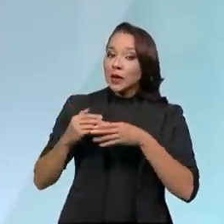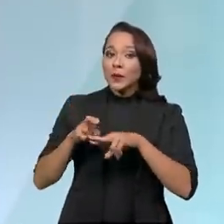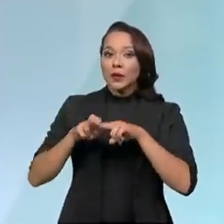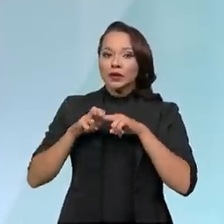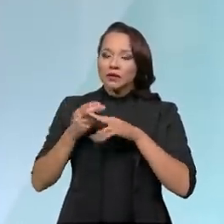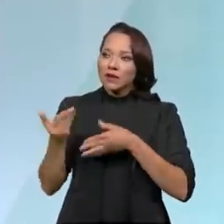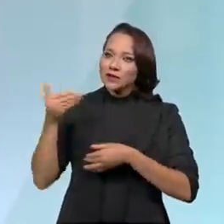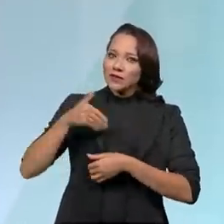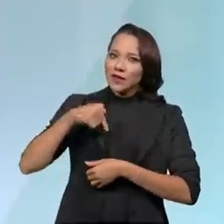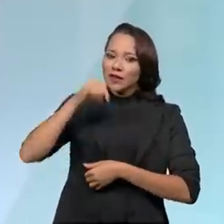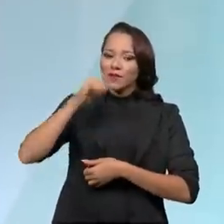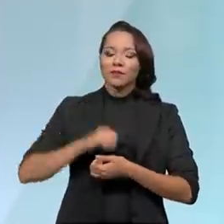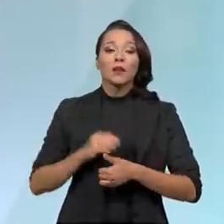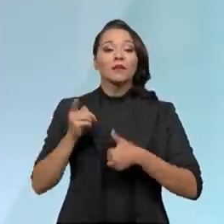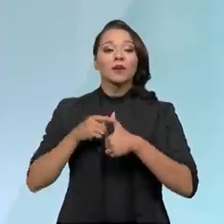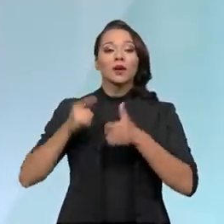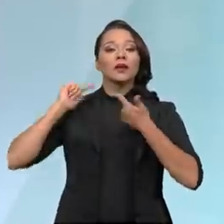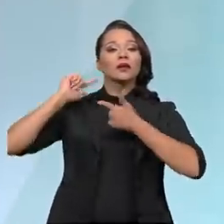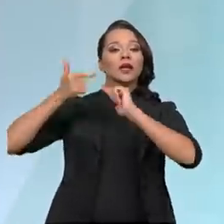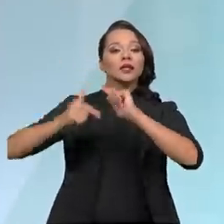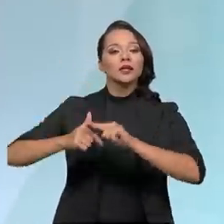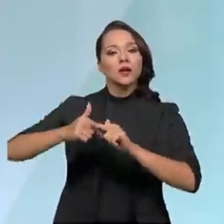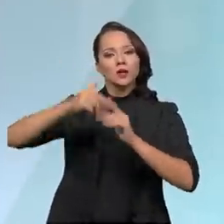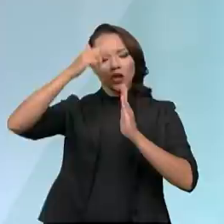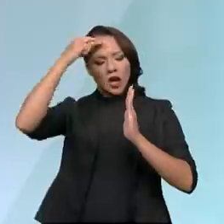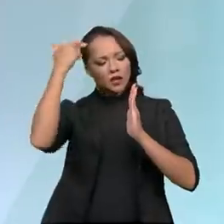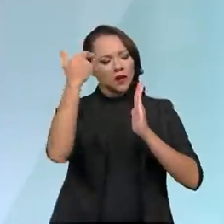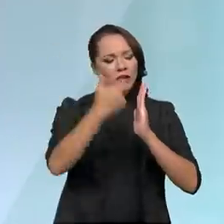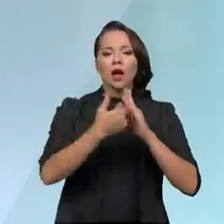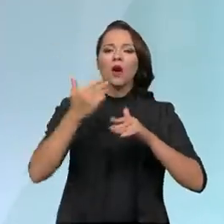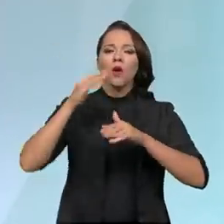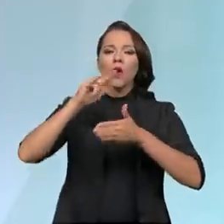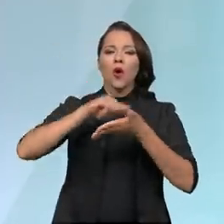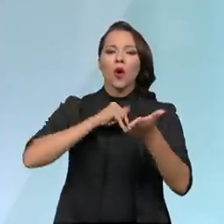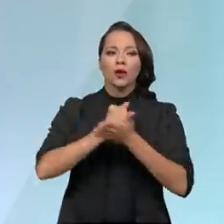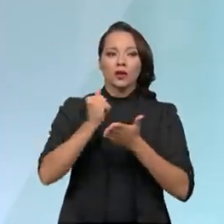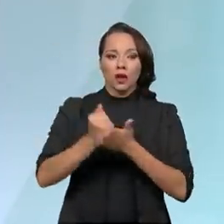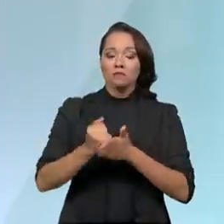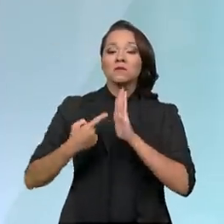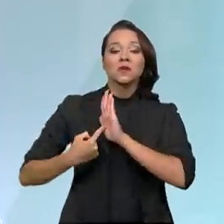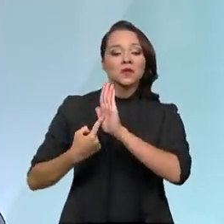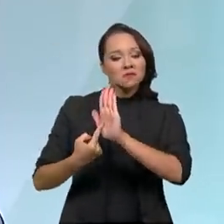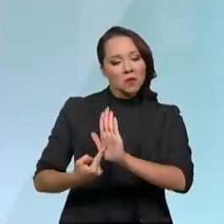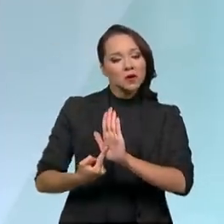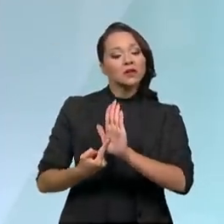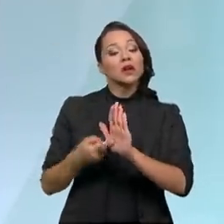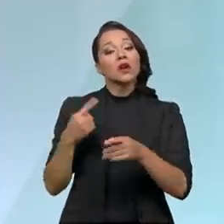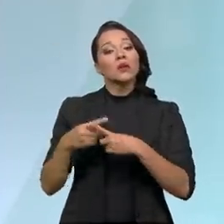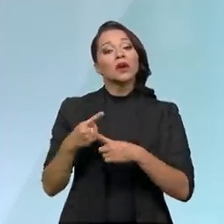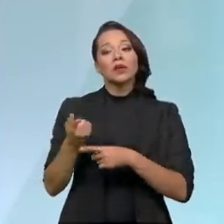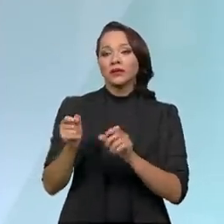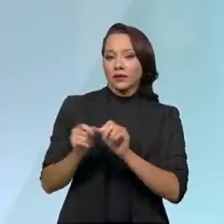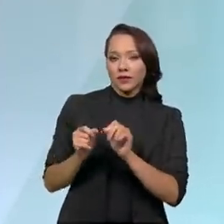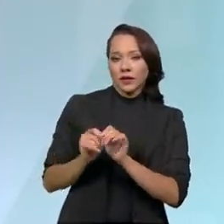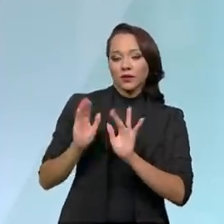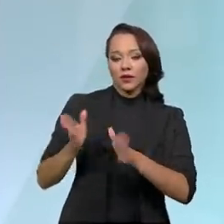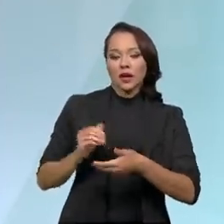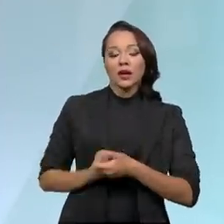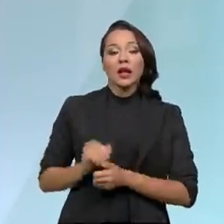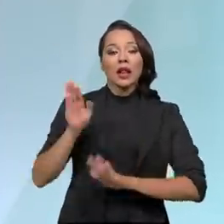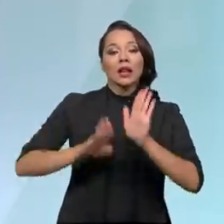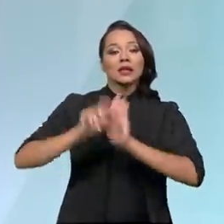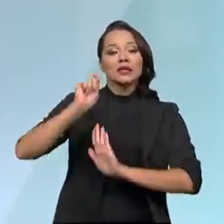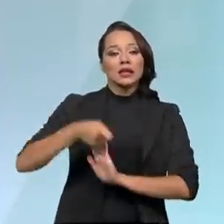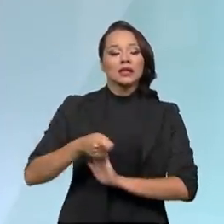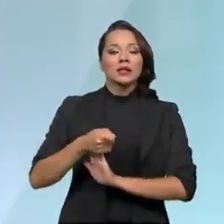Primeiro, uma tradição de respeito a contratos. E a gente consegue demonstrar isso, porque estamos fazendo, por exemplo, licitações